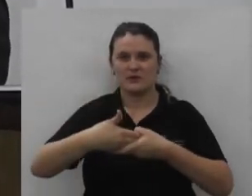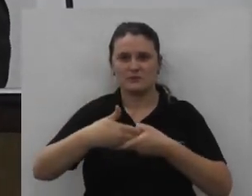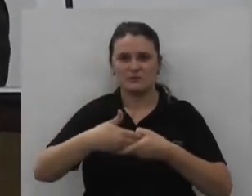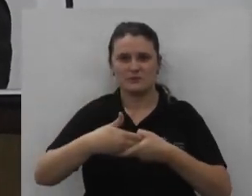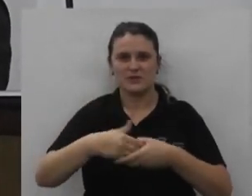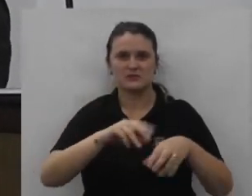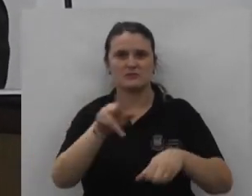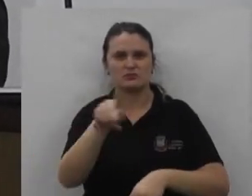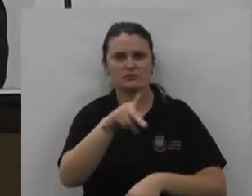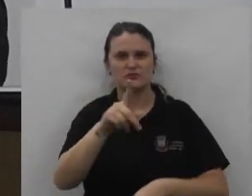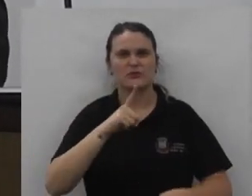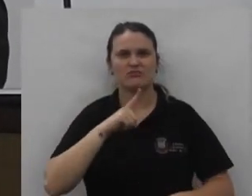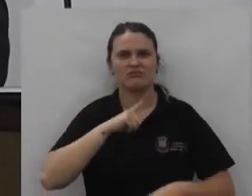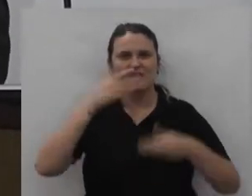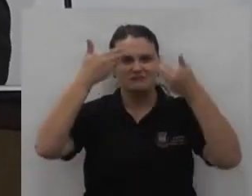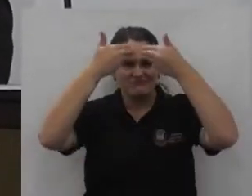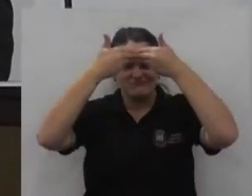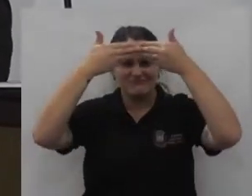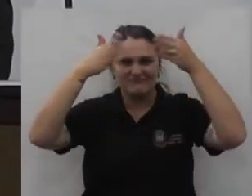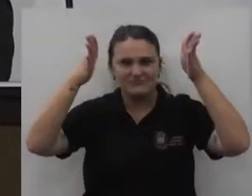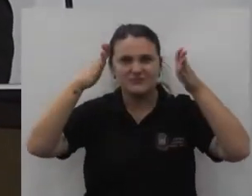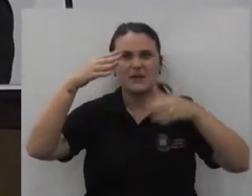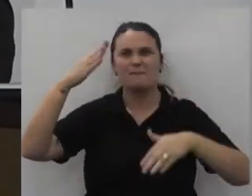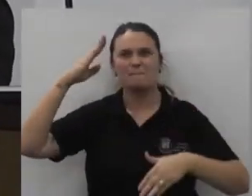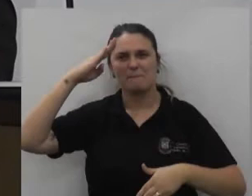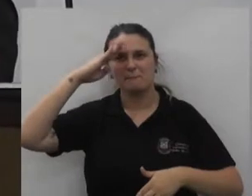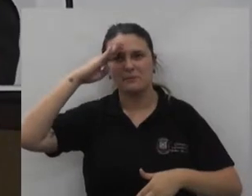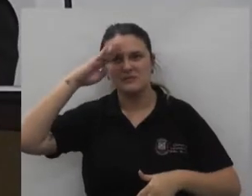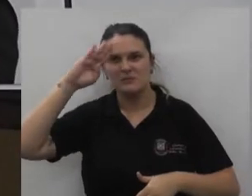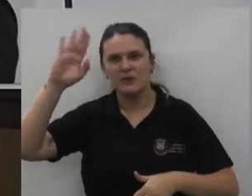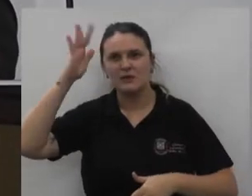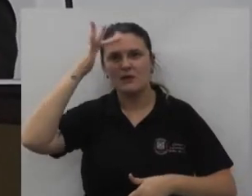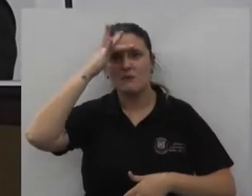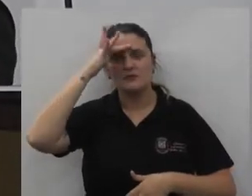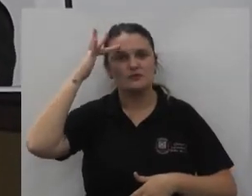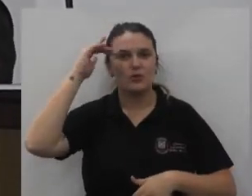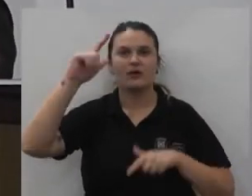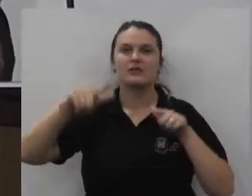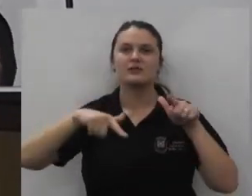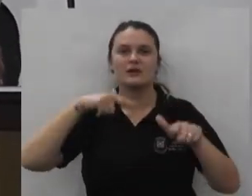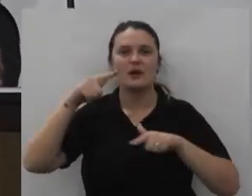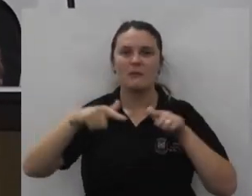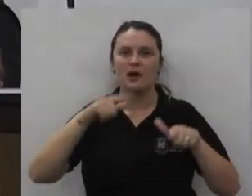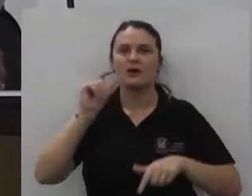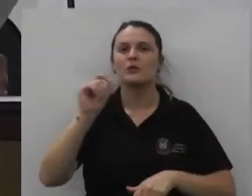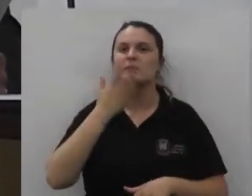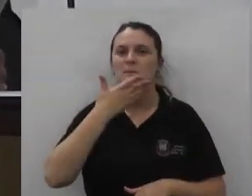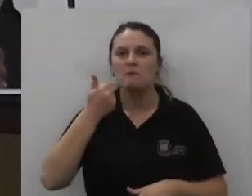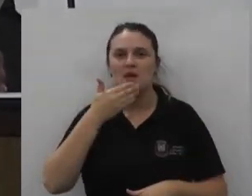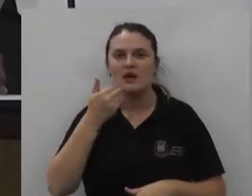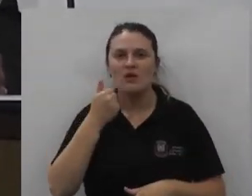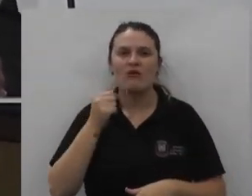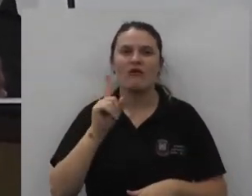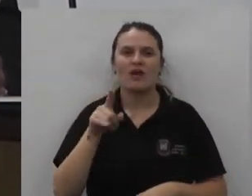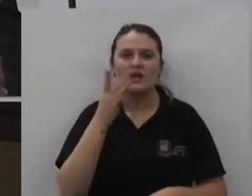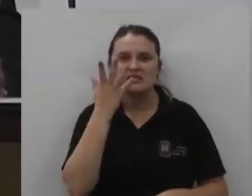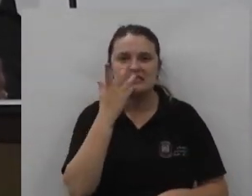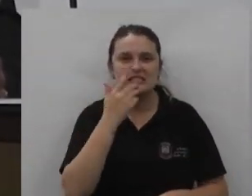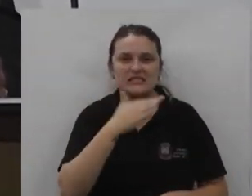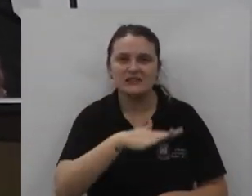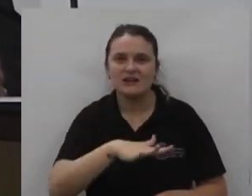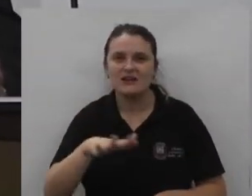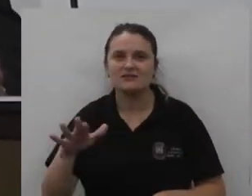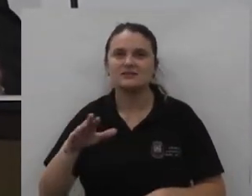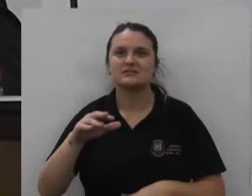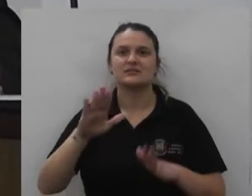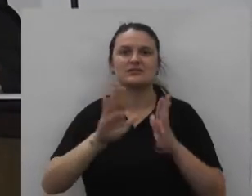que tem a cabeça aberta e vocês principalmente que trabalham com o que tem de melhor mais precioso nas mãos